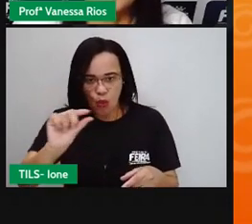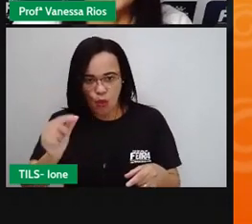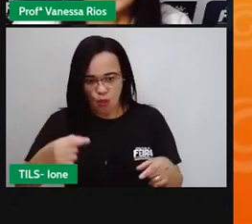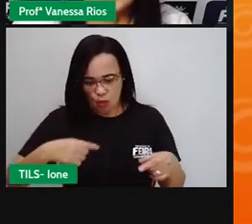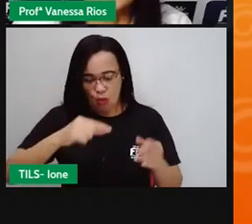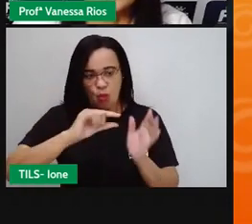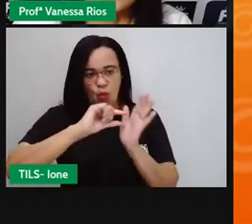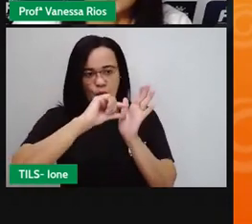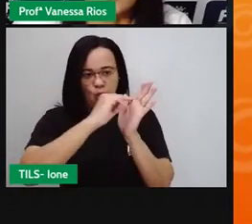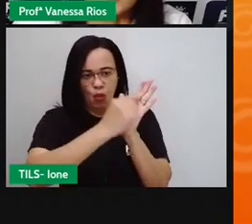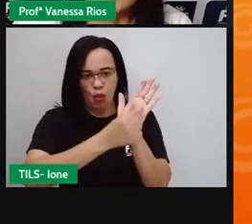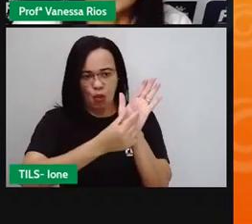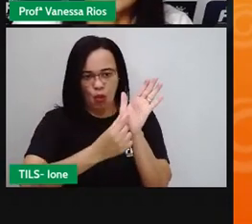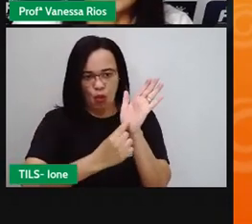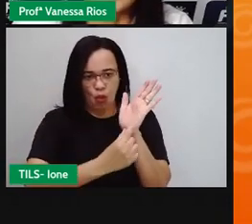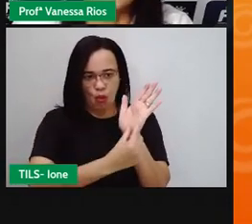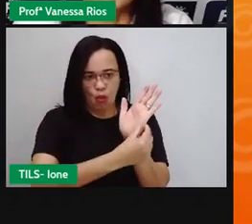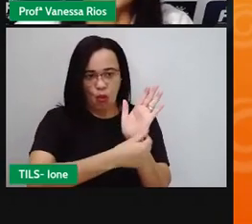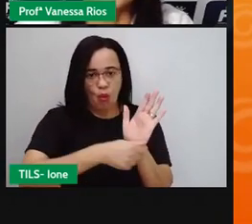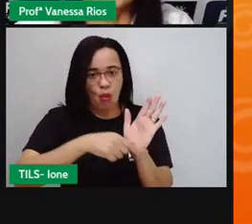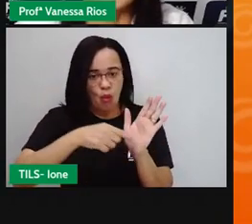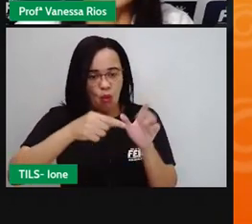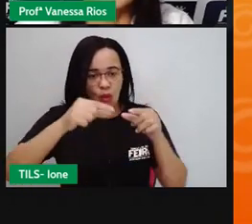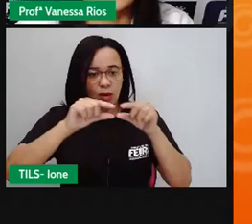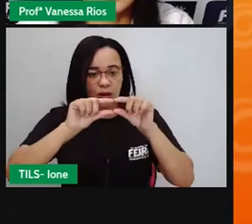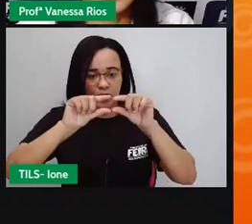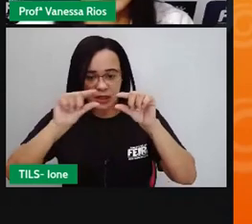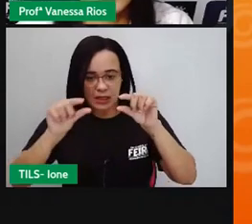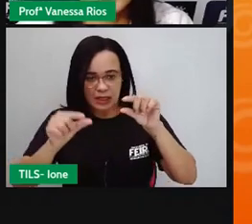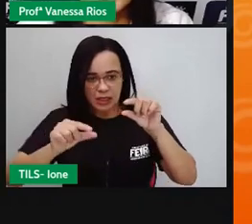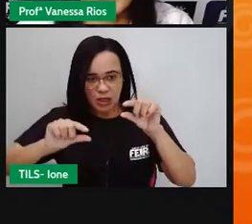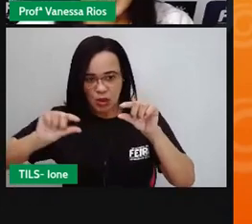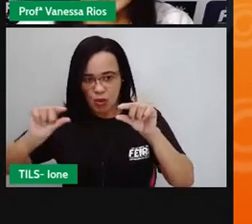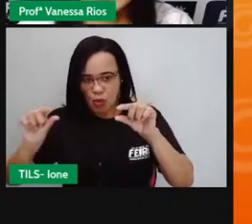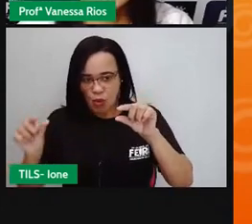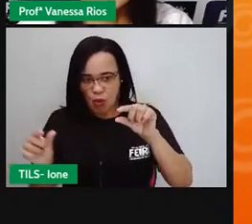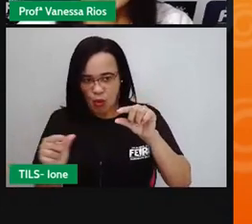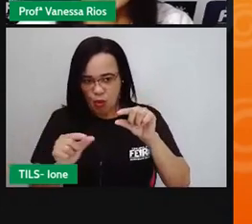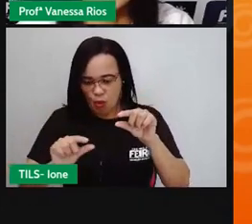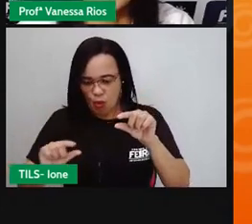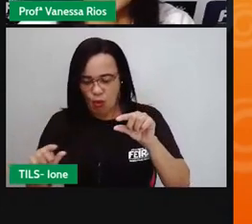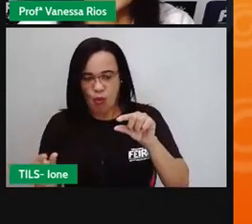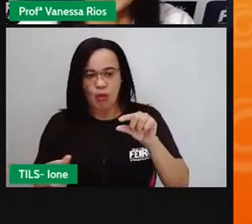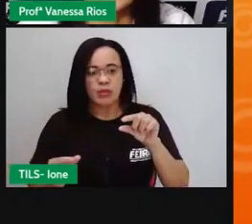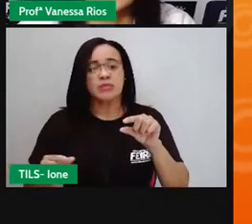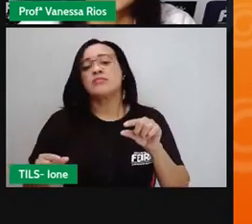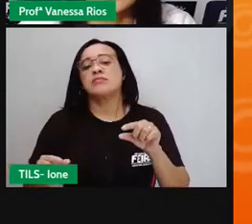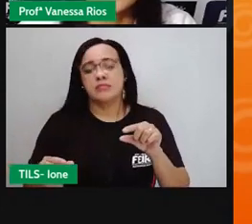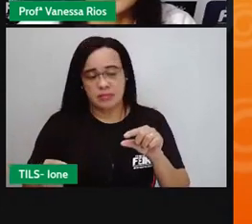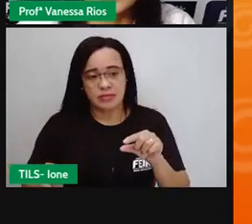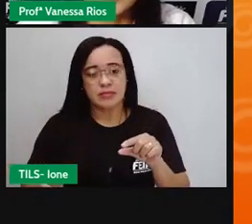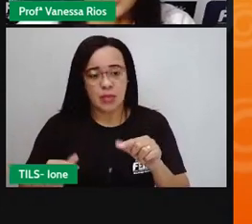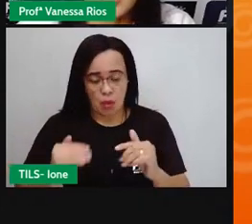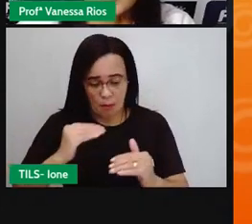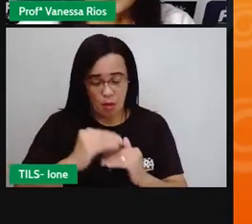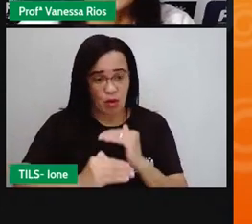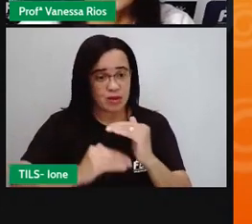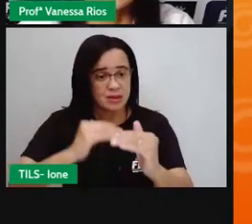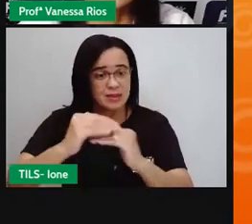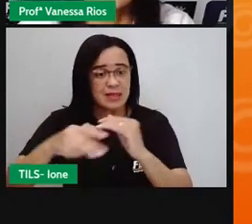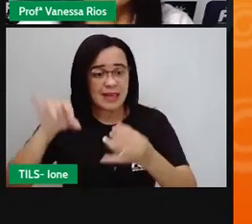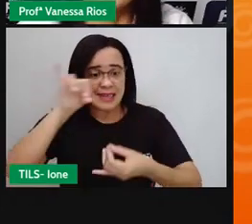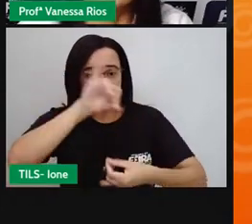observou que lá no estômago, é com movimentos que o estômago faz também, por processos químicos, né?